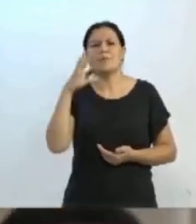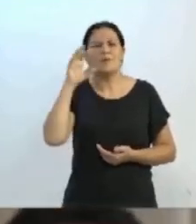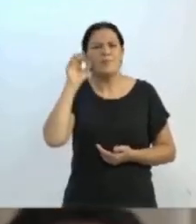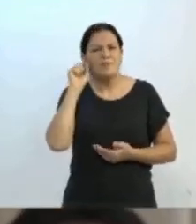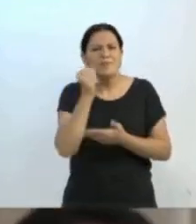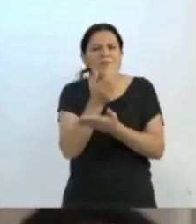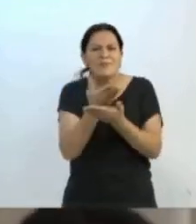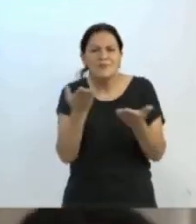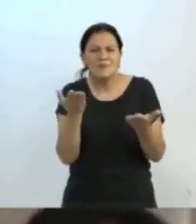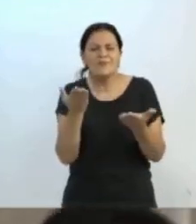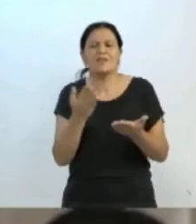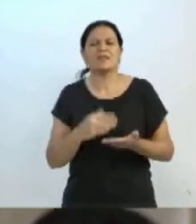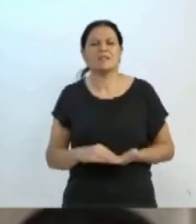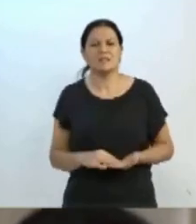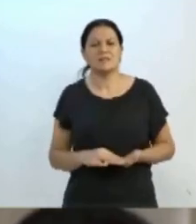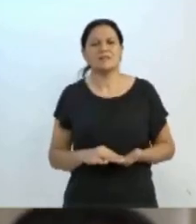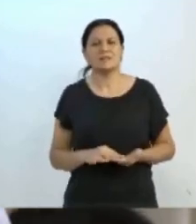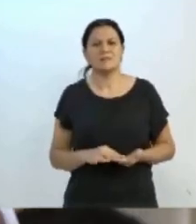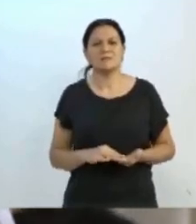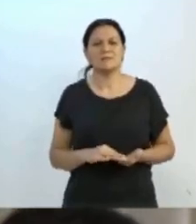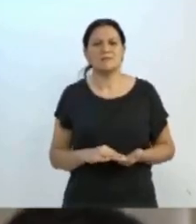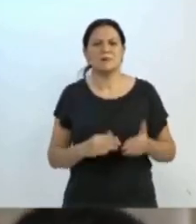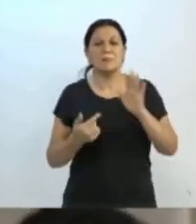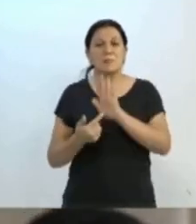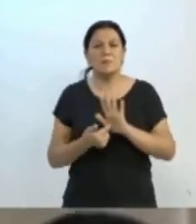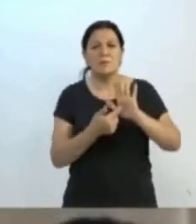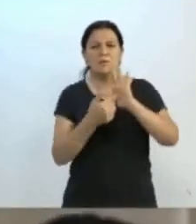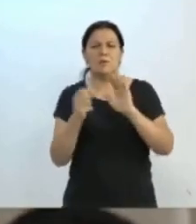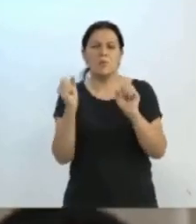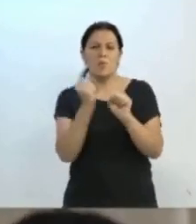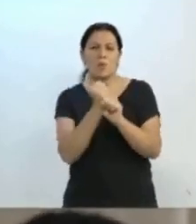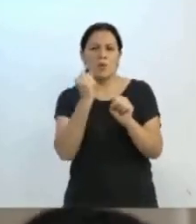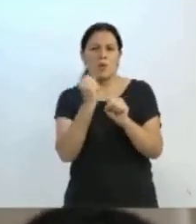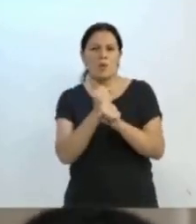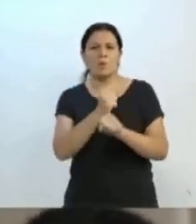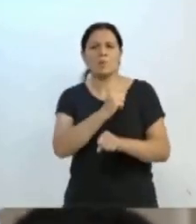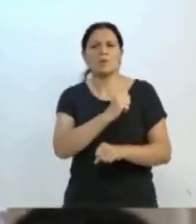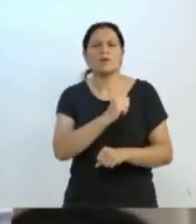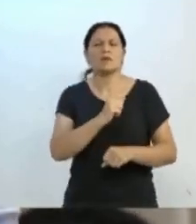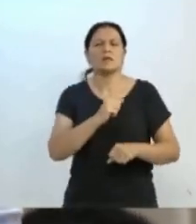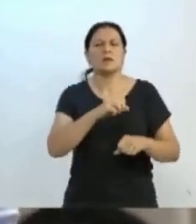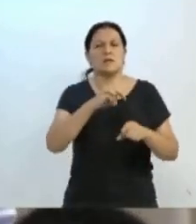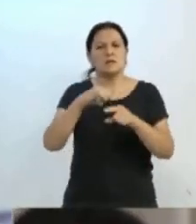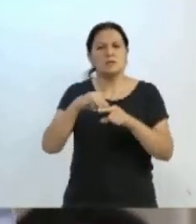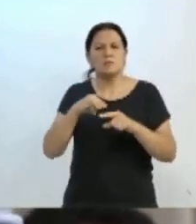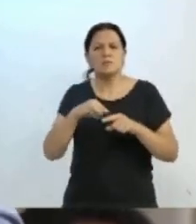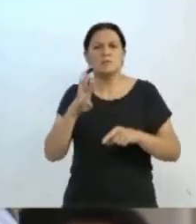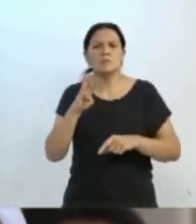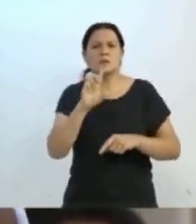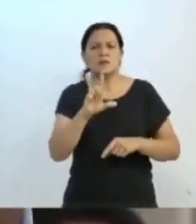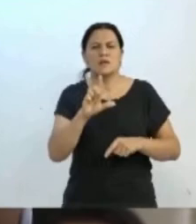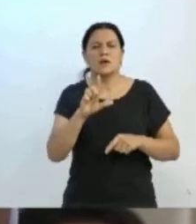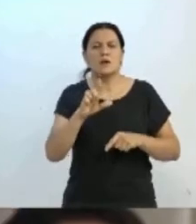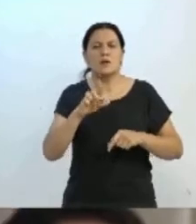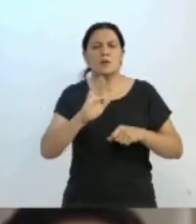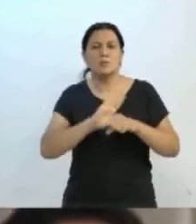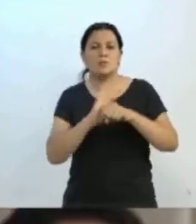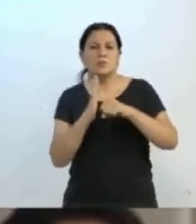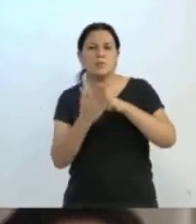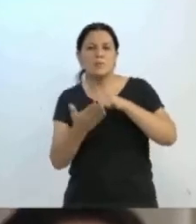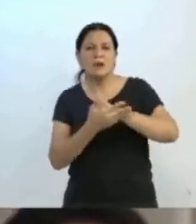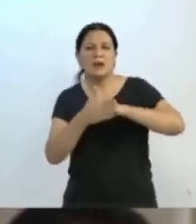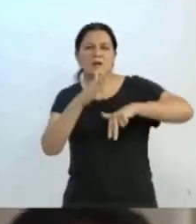num pronunciamento construtivo, mostrando obras do governo municipal, lá da Nova Esperança, numa